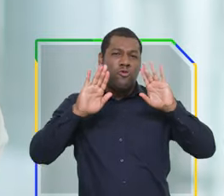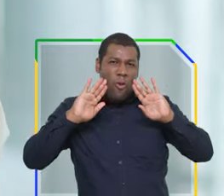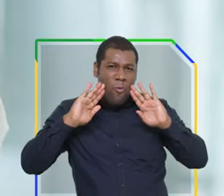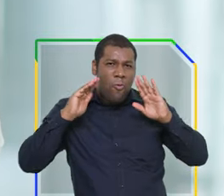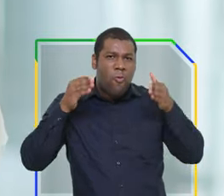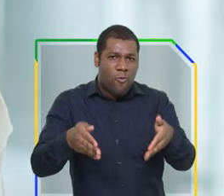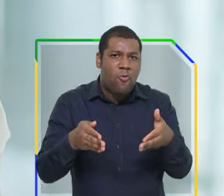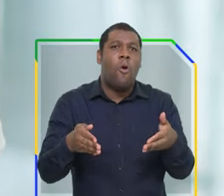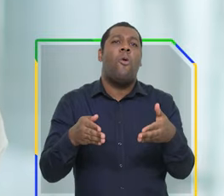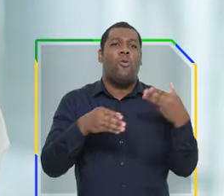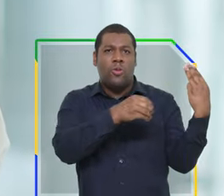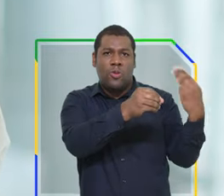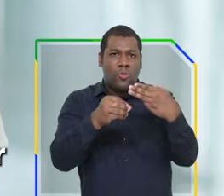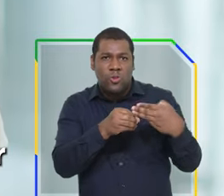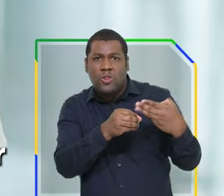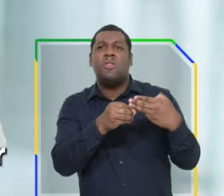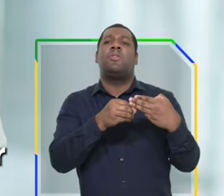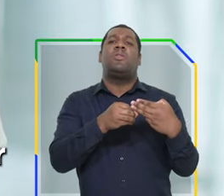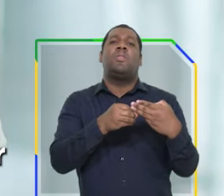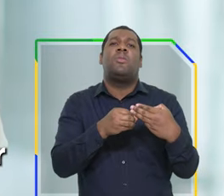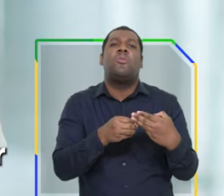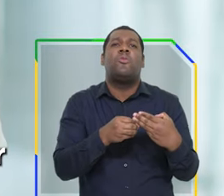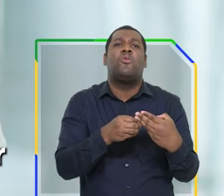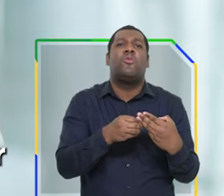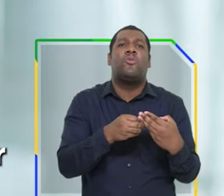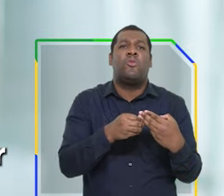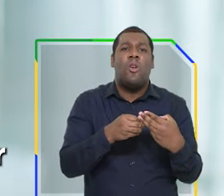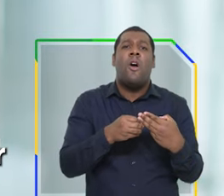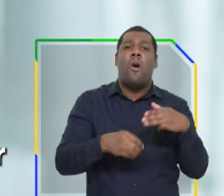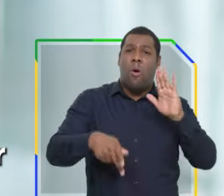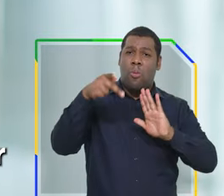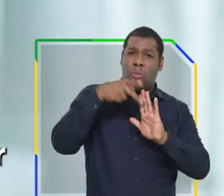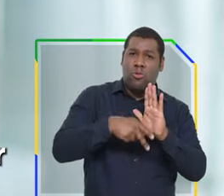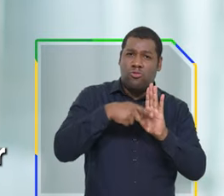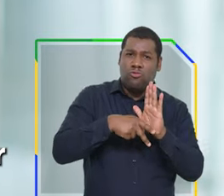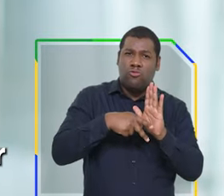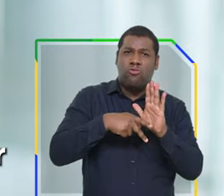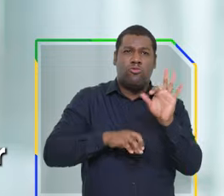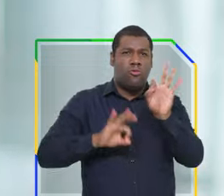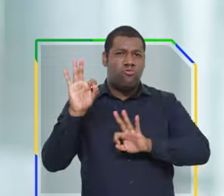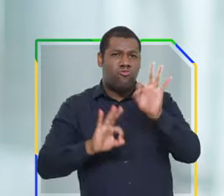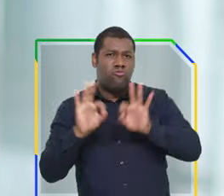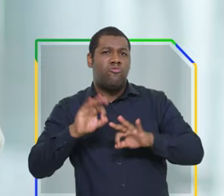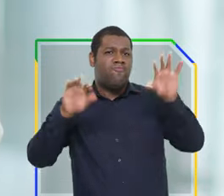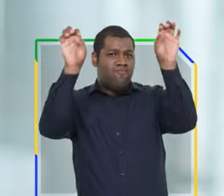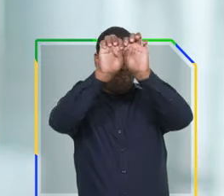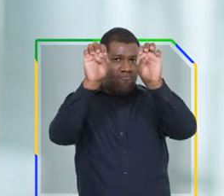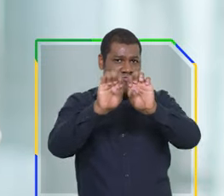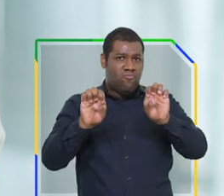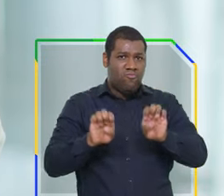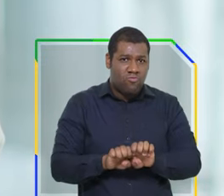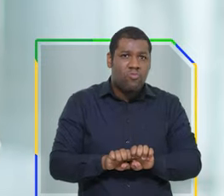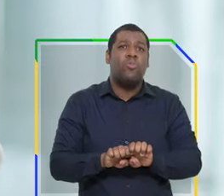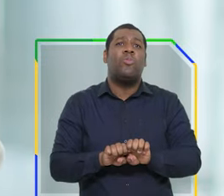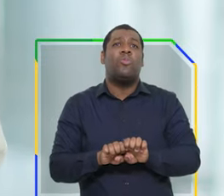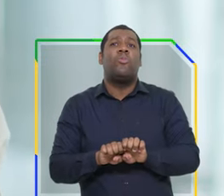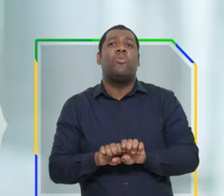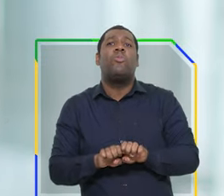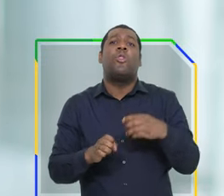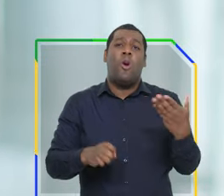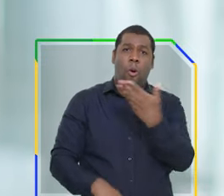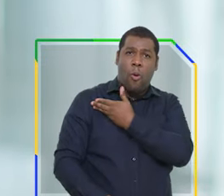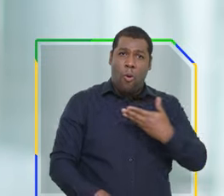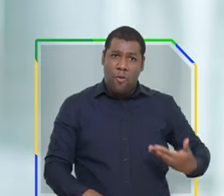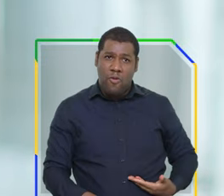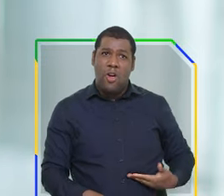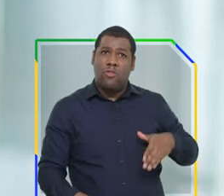principalmente nos municípios e áreas de maior risco, o plano vai estruturar a capacidade do governo para lidar